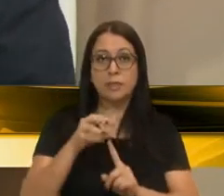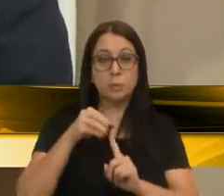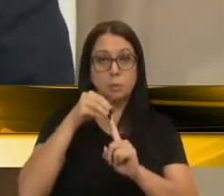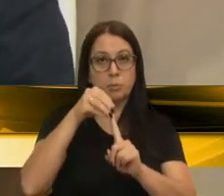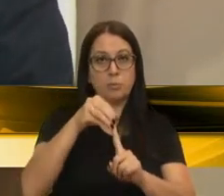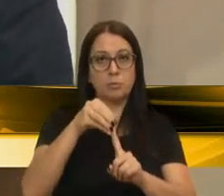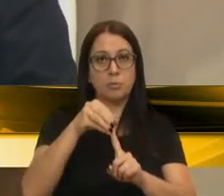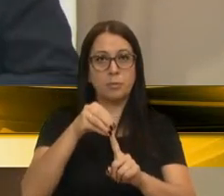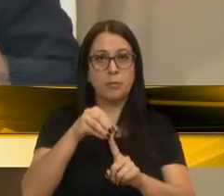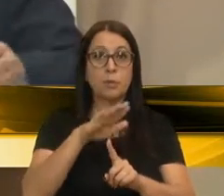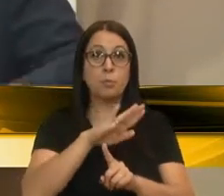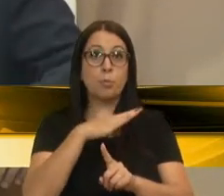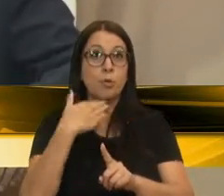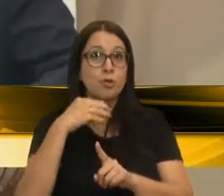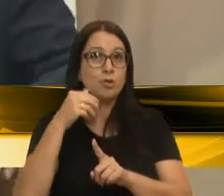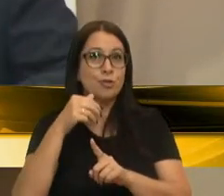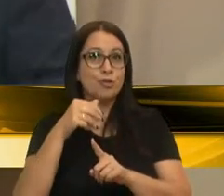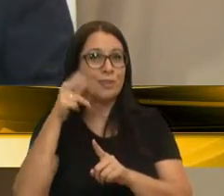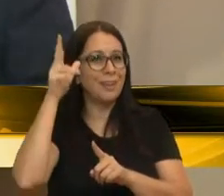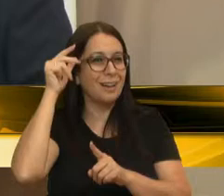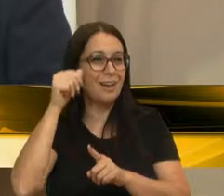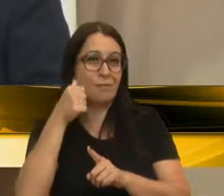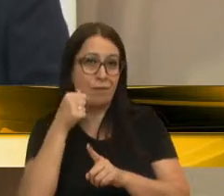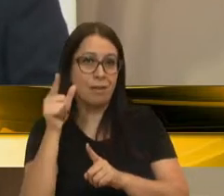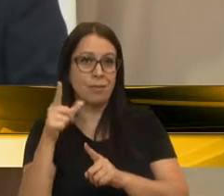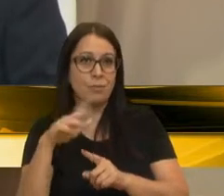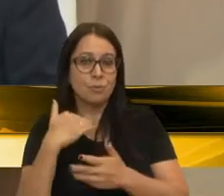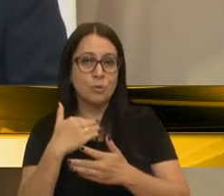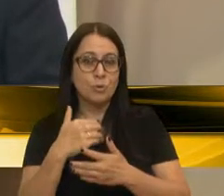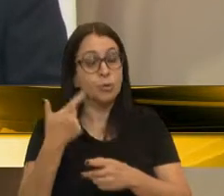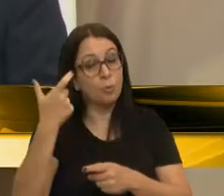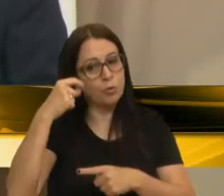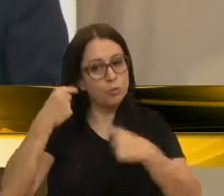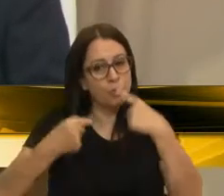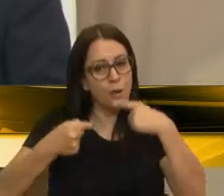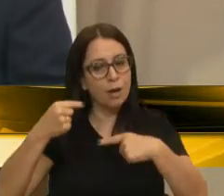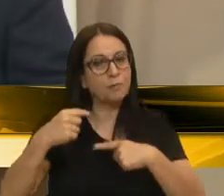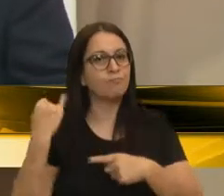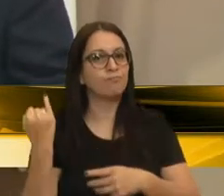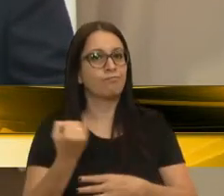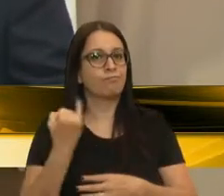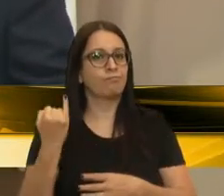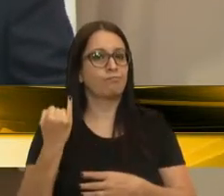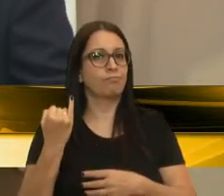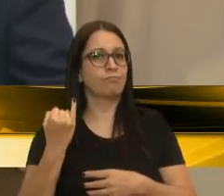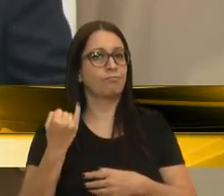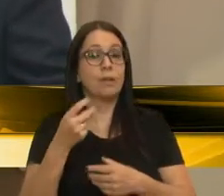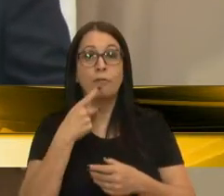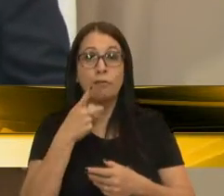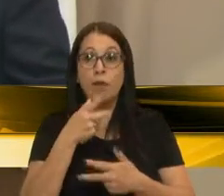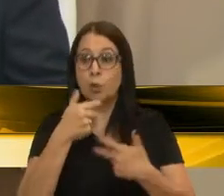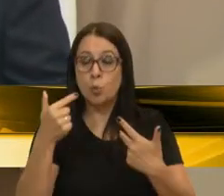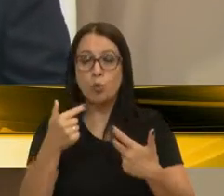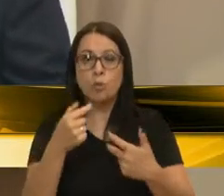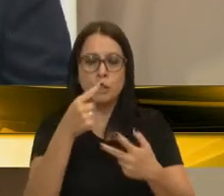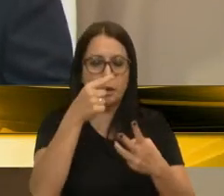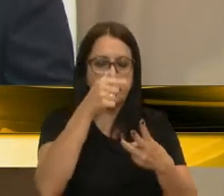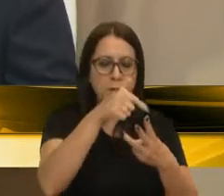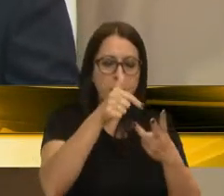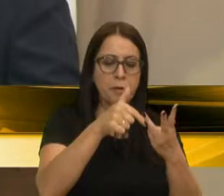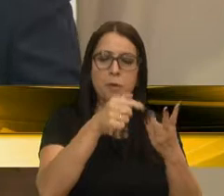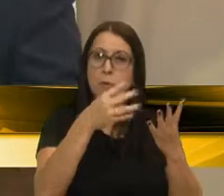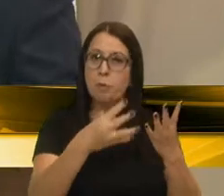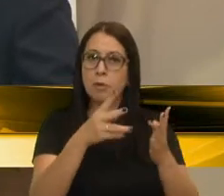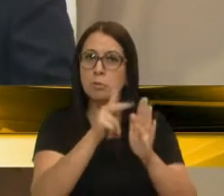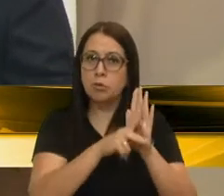era a morte daquela égua, eu acho que vejo agora um debate importante que nós temos aí pela frente. Ela falou em outros três, quatro projetos que